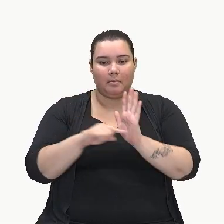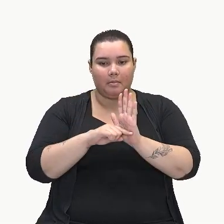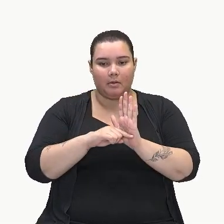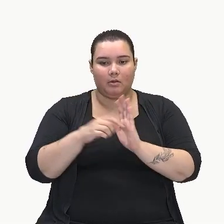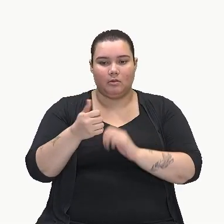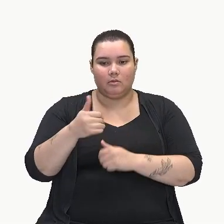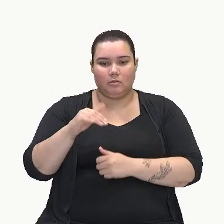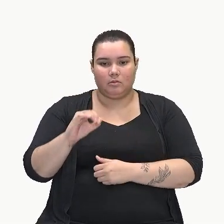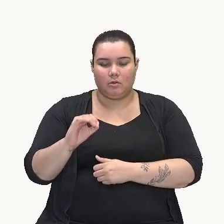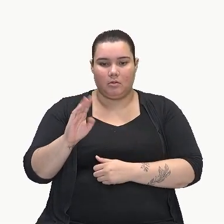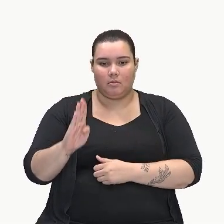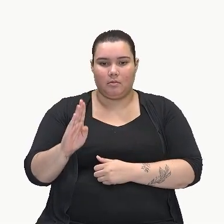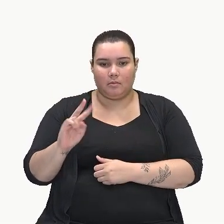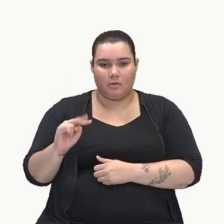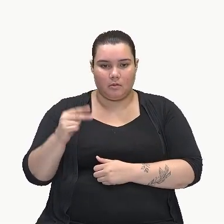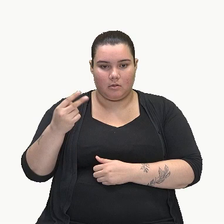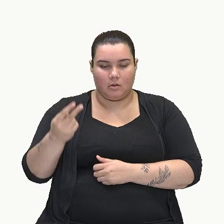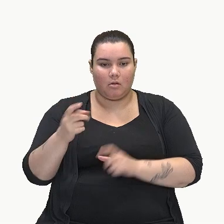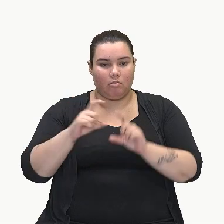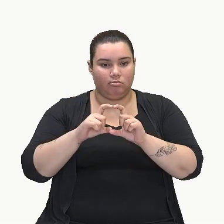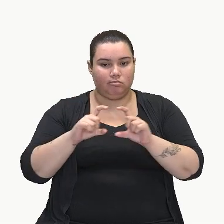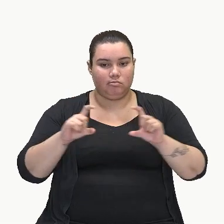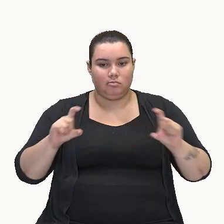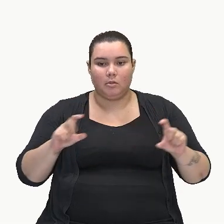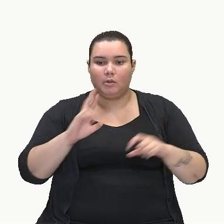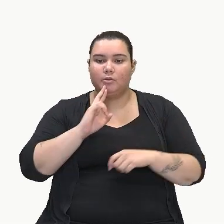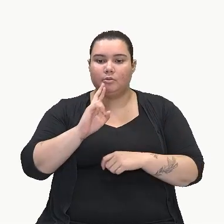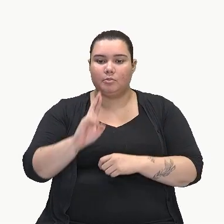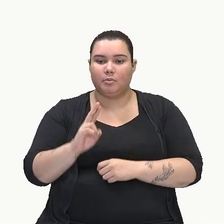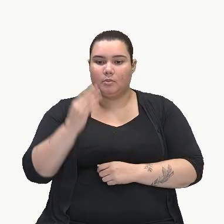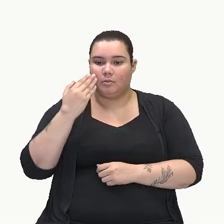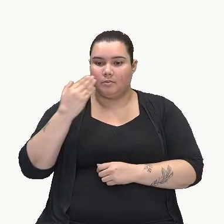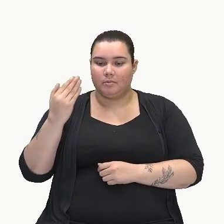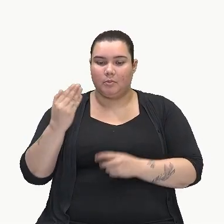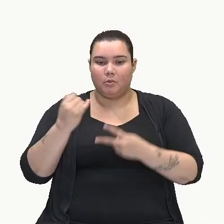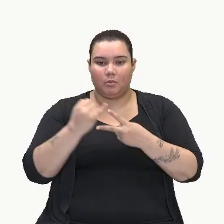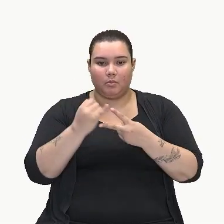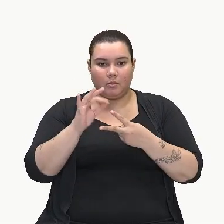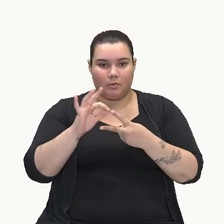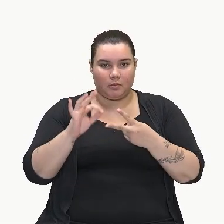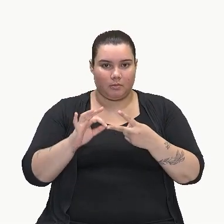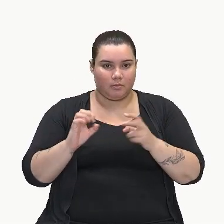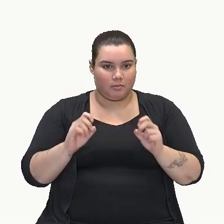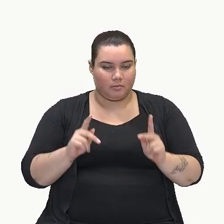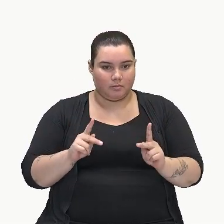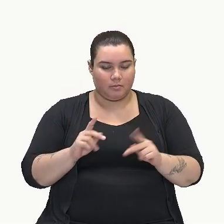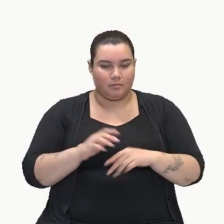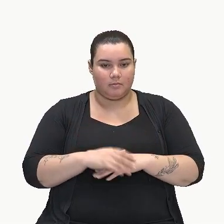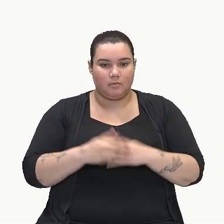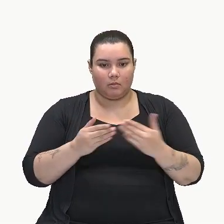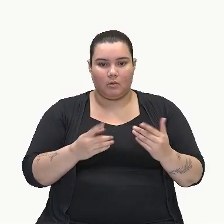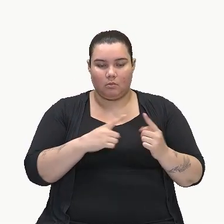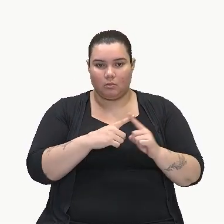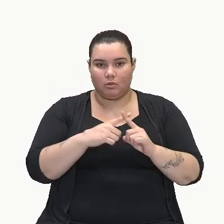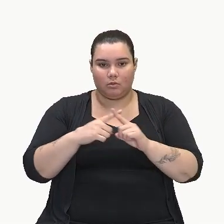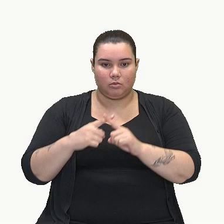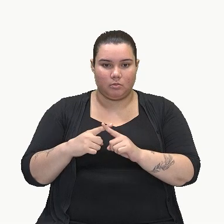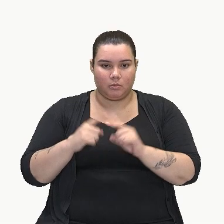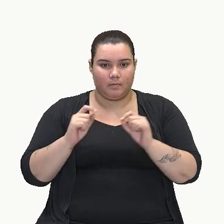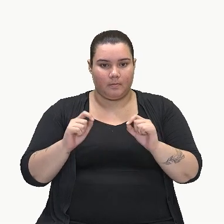então, este aqui é o meu resultado do meu polinômio. Tá? Então, a multiplicação entre